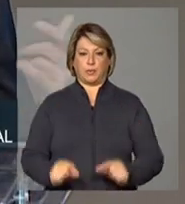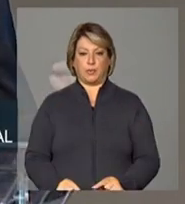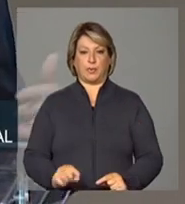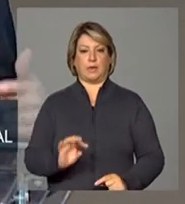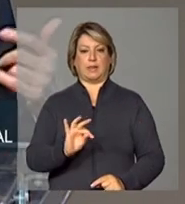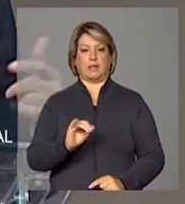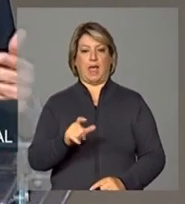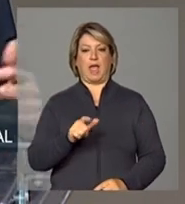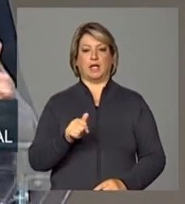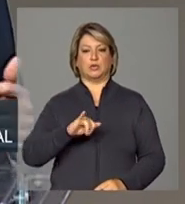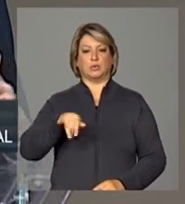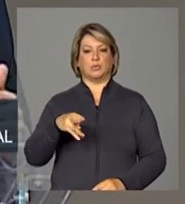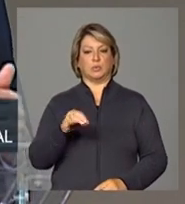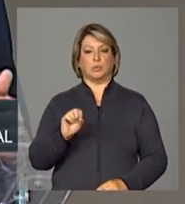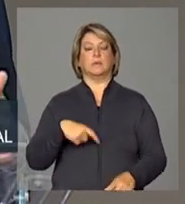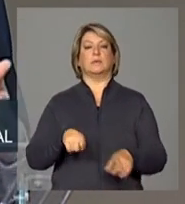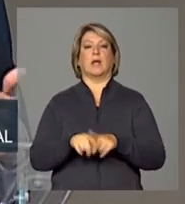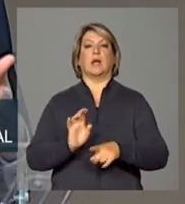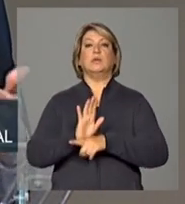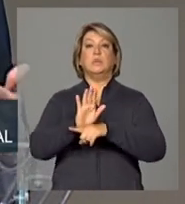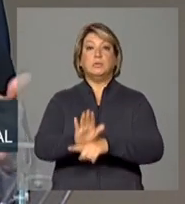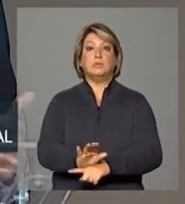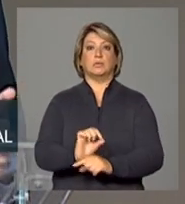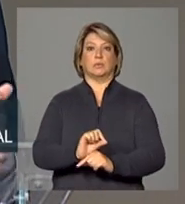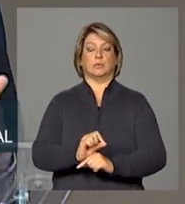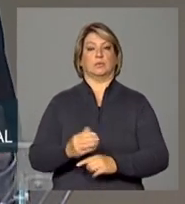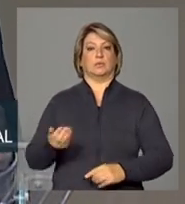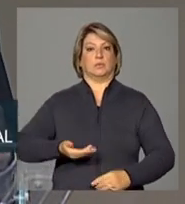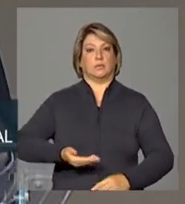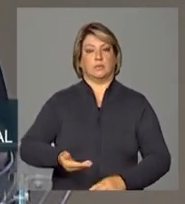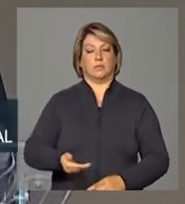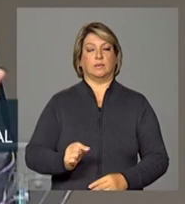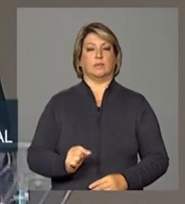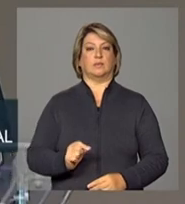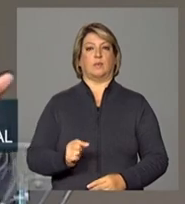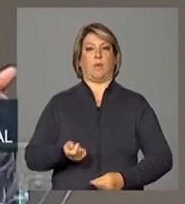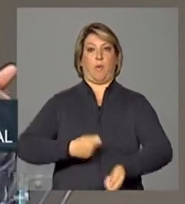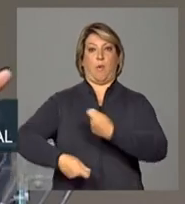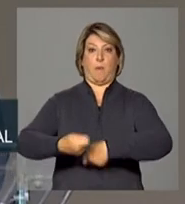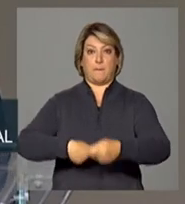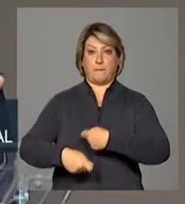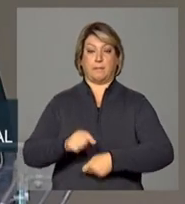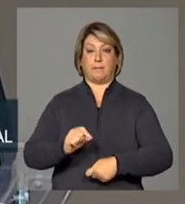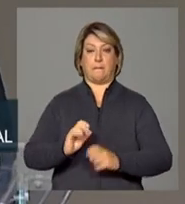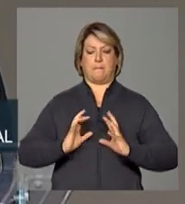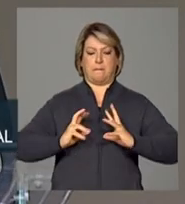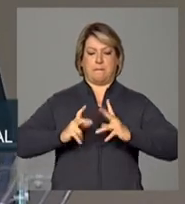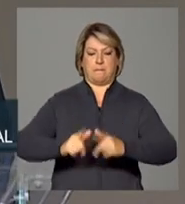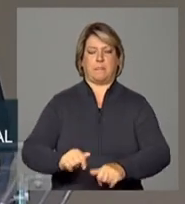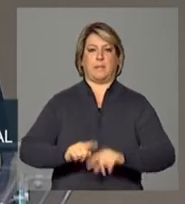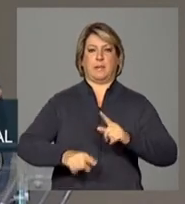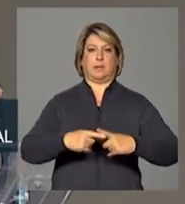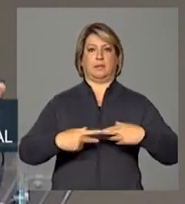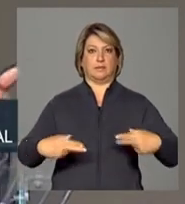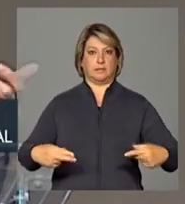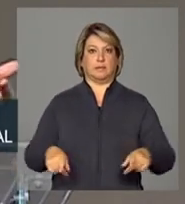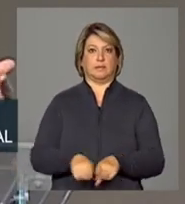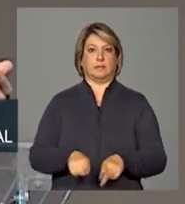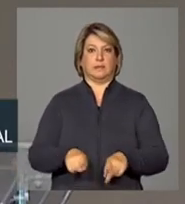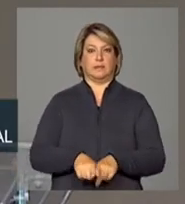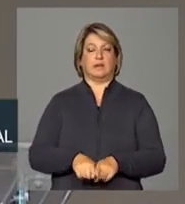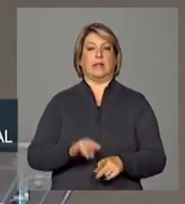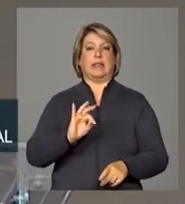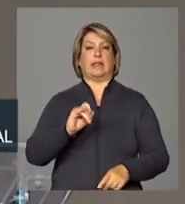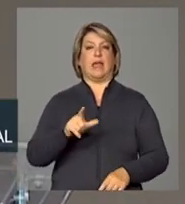e permitiu uma aceleração de comercialização de máquinas e equipamentos com